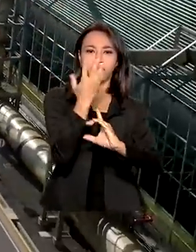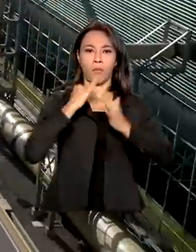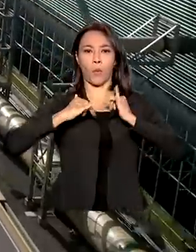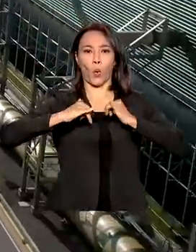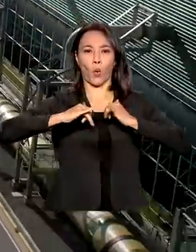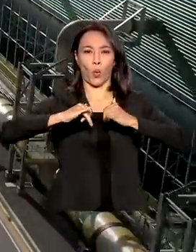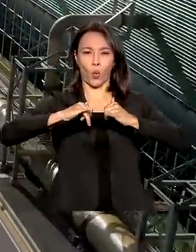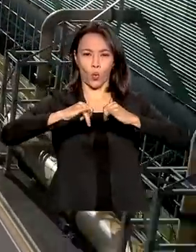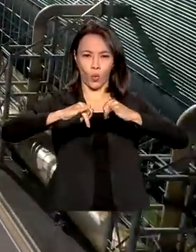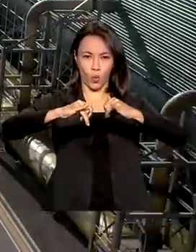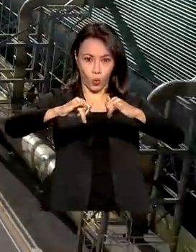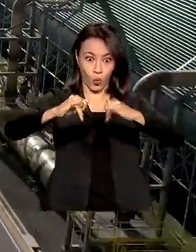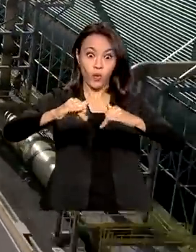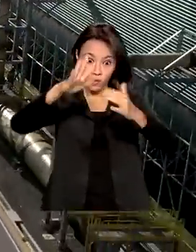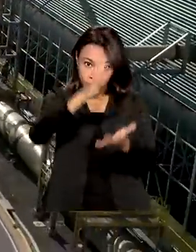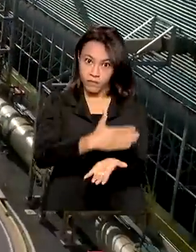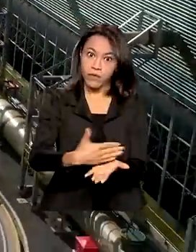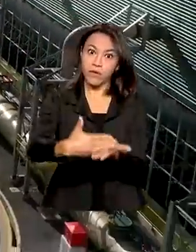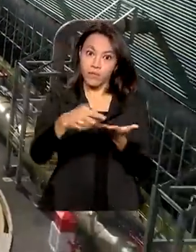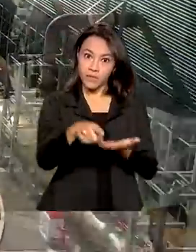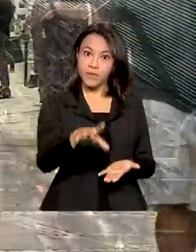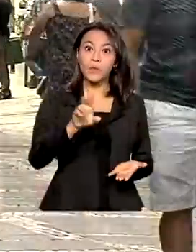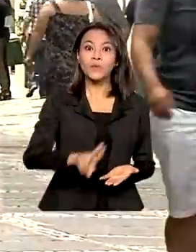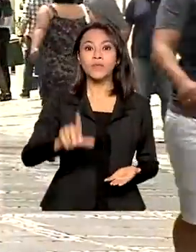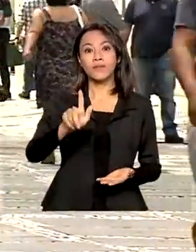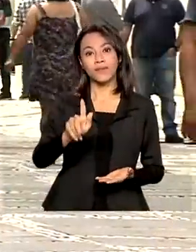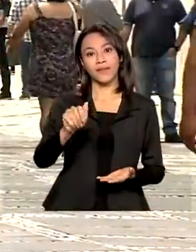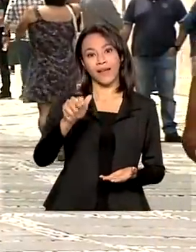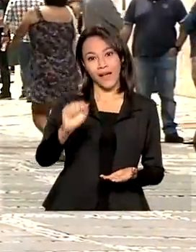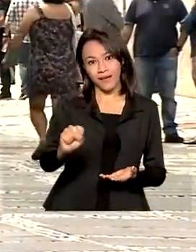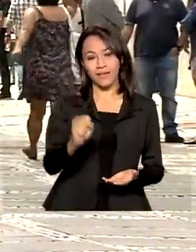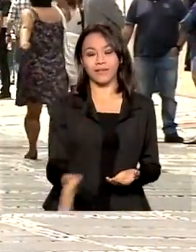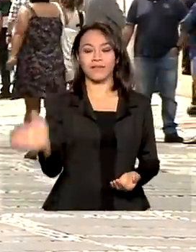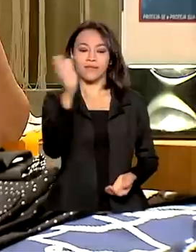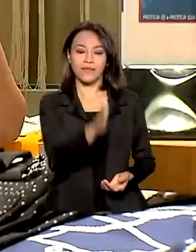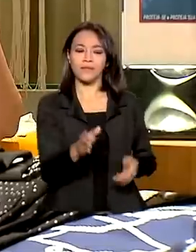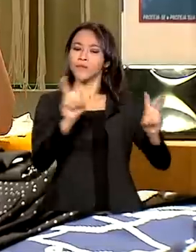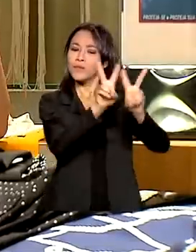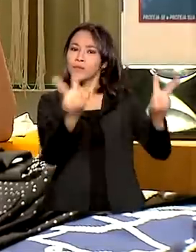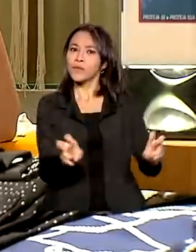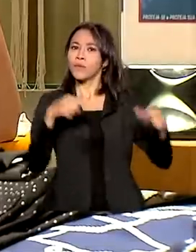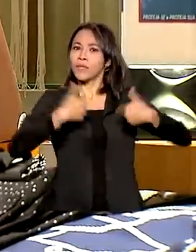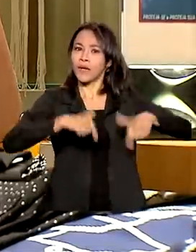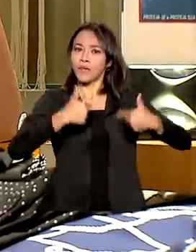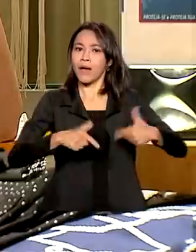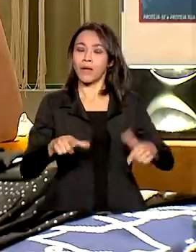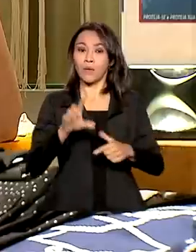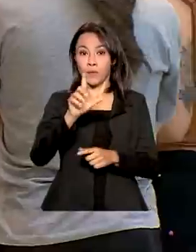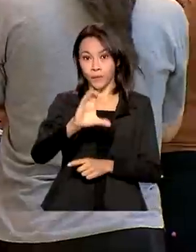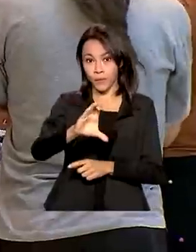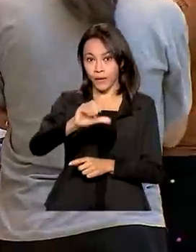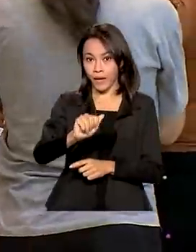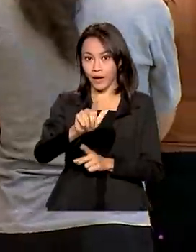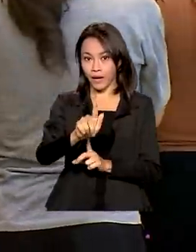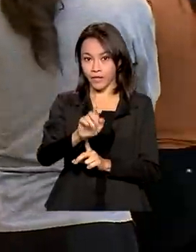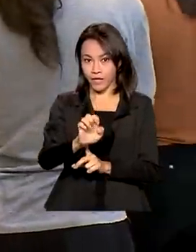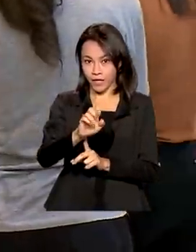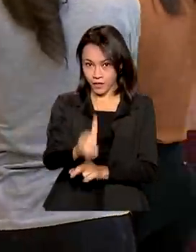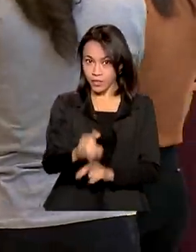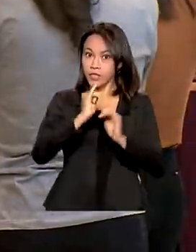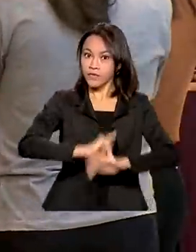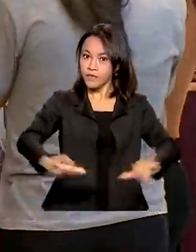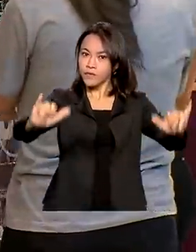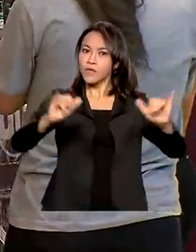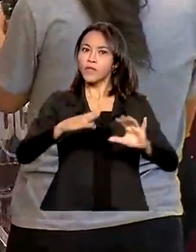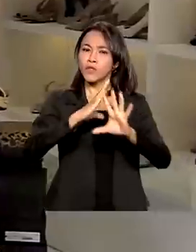produzir energia a partir de gás natural. Mercado de trabalho. Dados do Caged mostram que Brasil fechou 2021